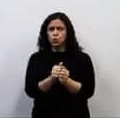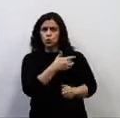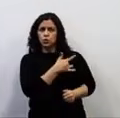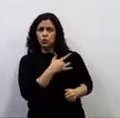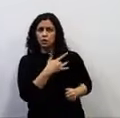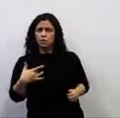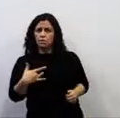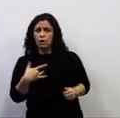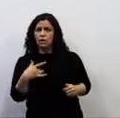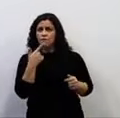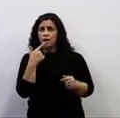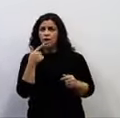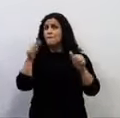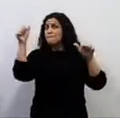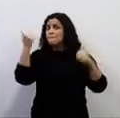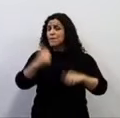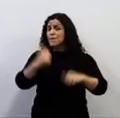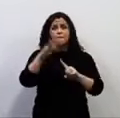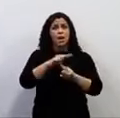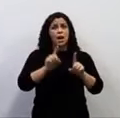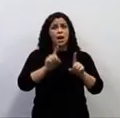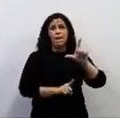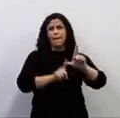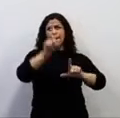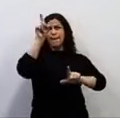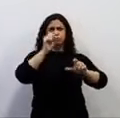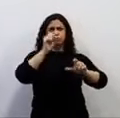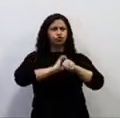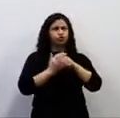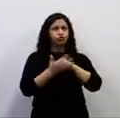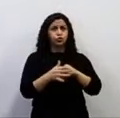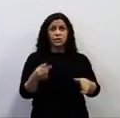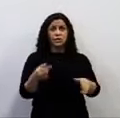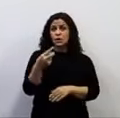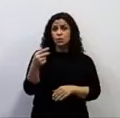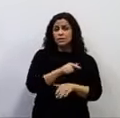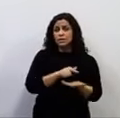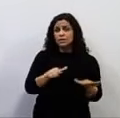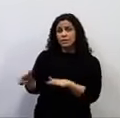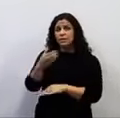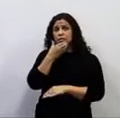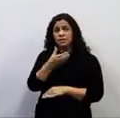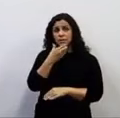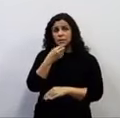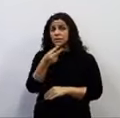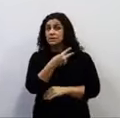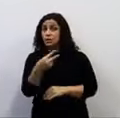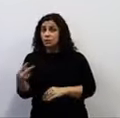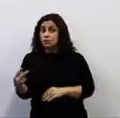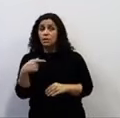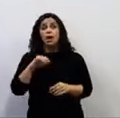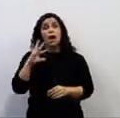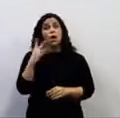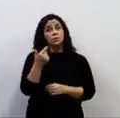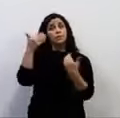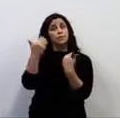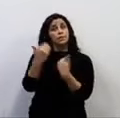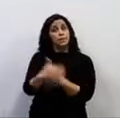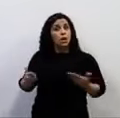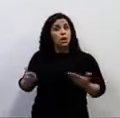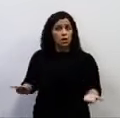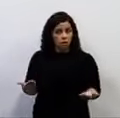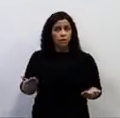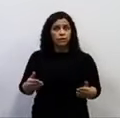pior do Paraná que possa acontecer, na segunda semana de dezembro. Segunda semana é essa que vai acontecer a tal dita prova do PSS.